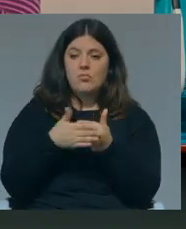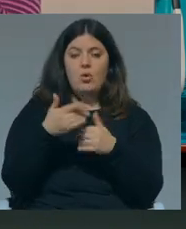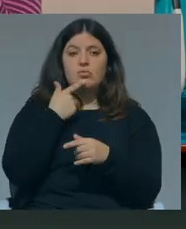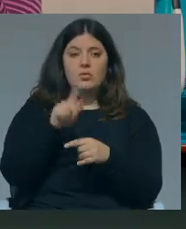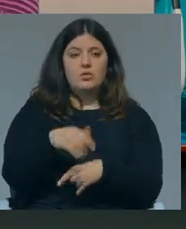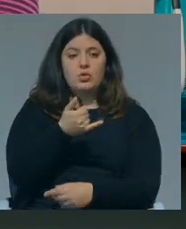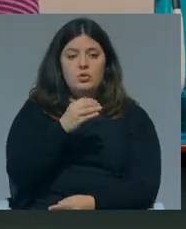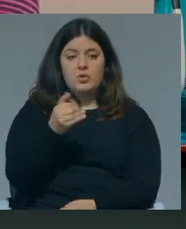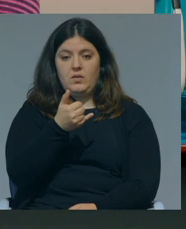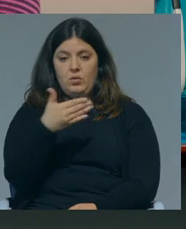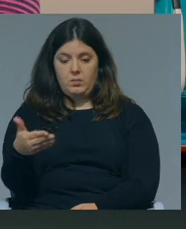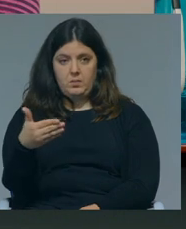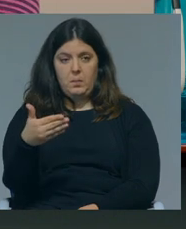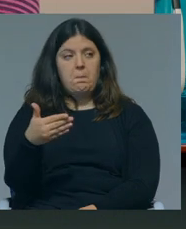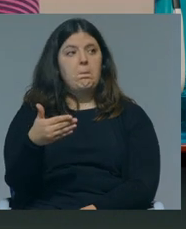2021,